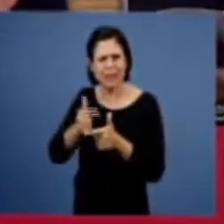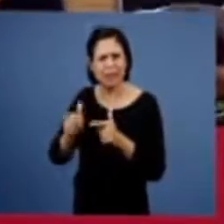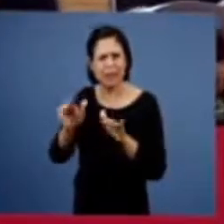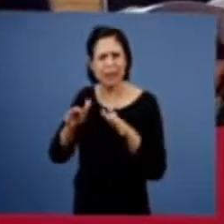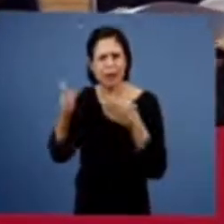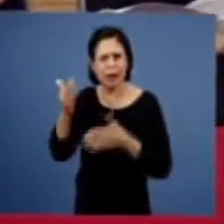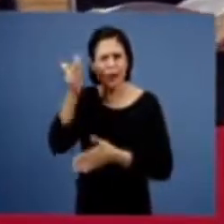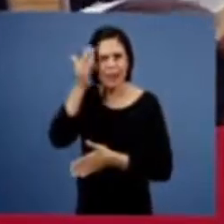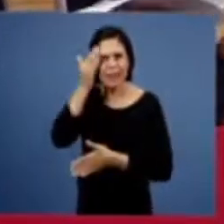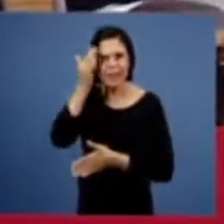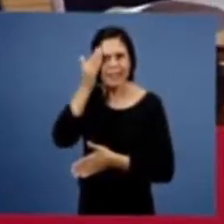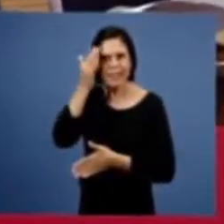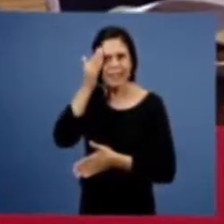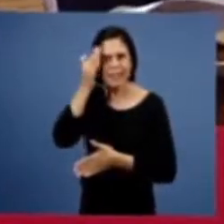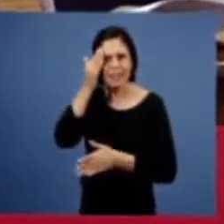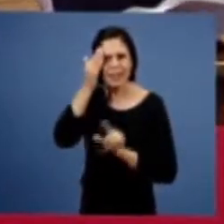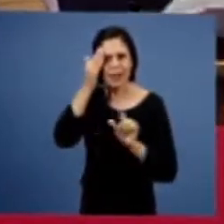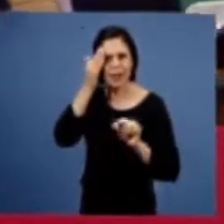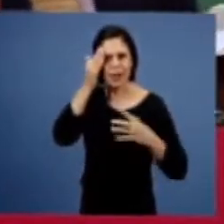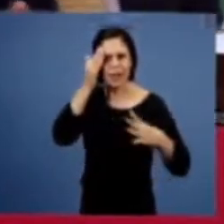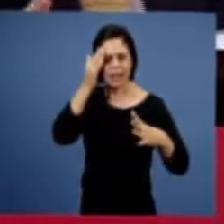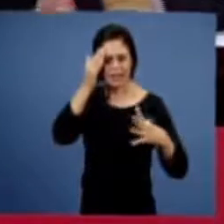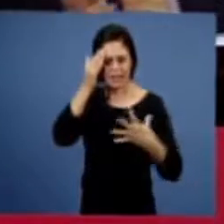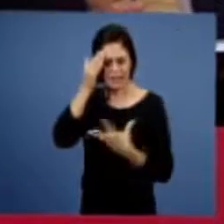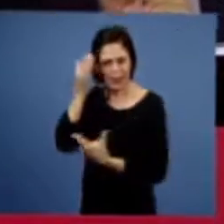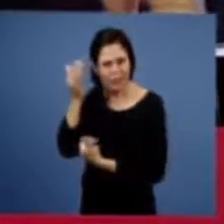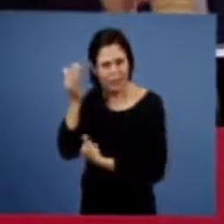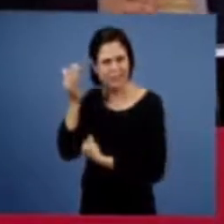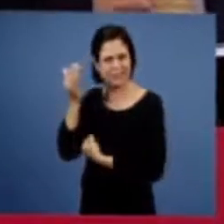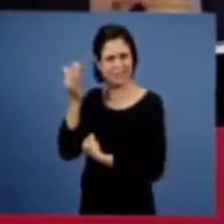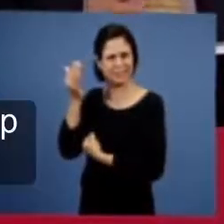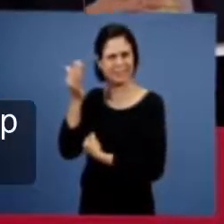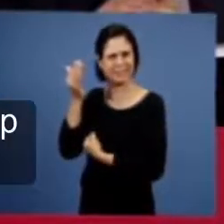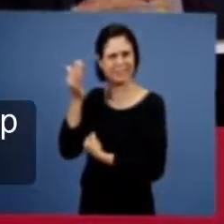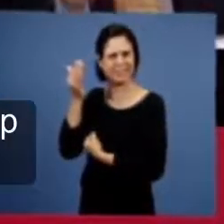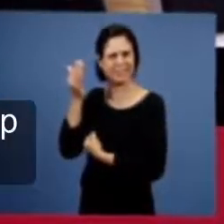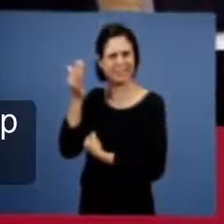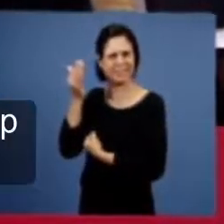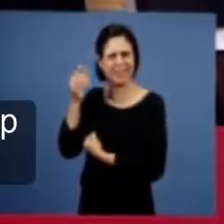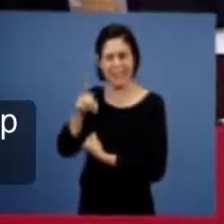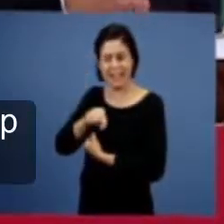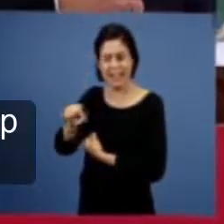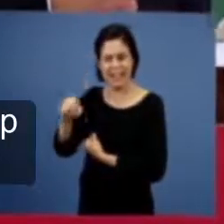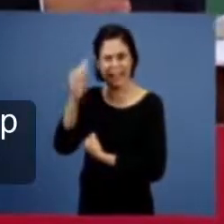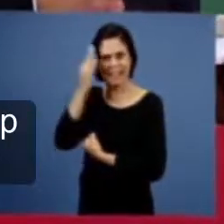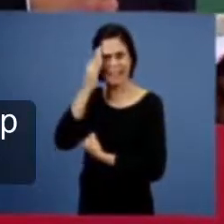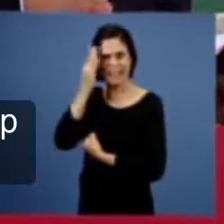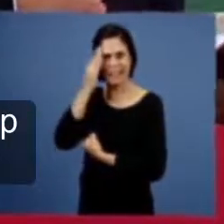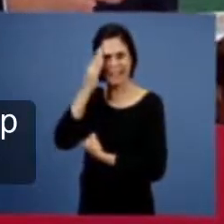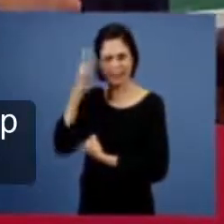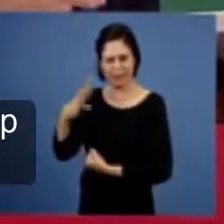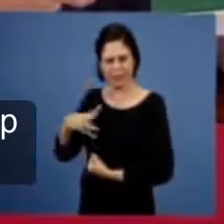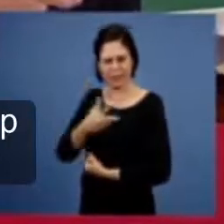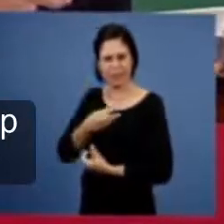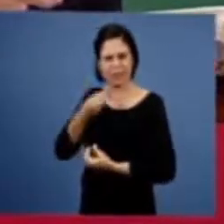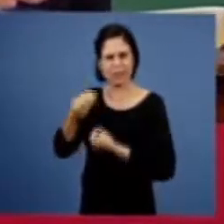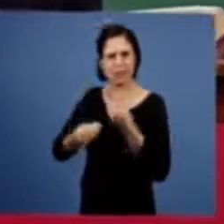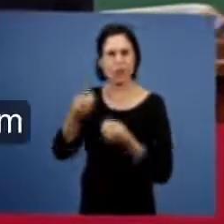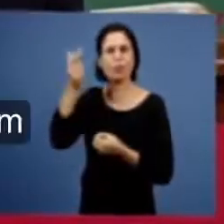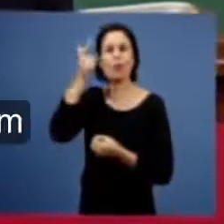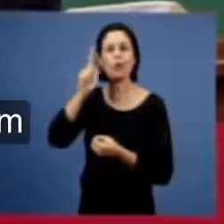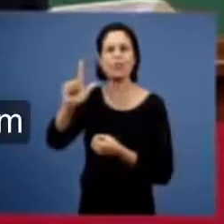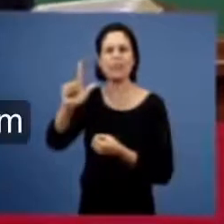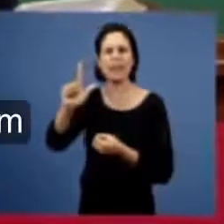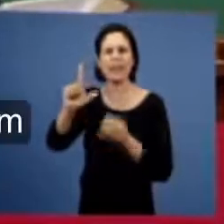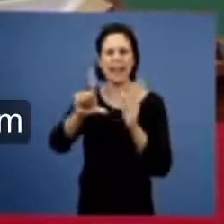relação a questão de salvação que era eles estavam entendendo que a salvação era pelas obras da lei pela guarda da lei